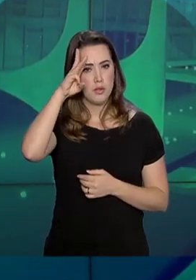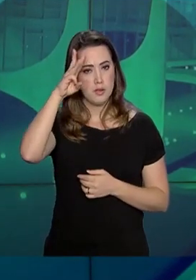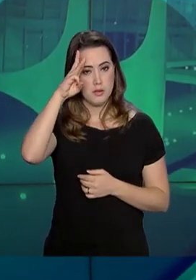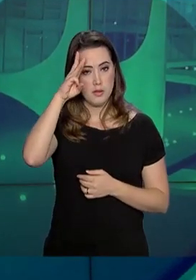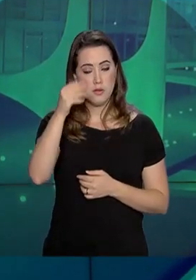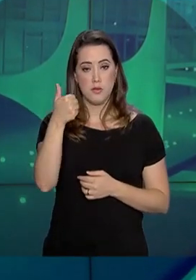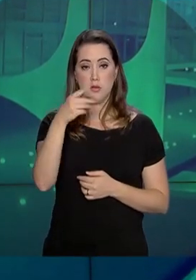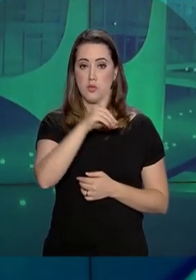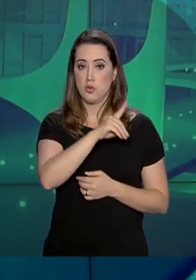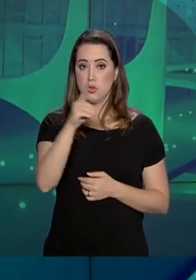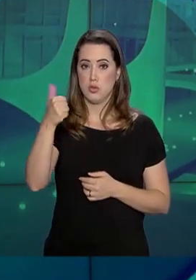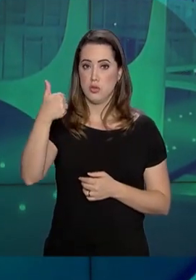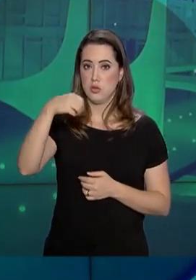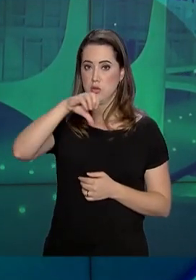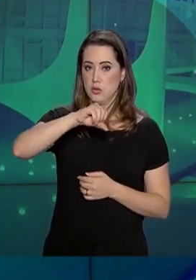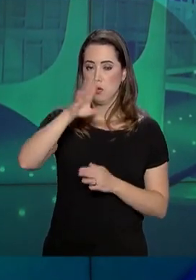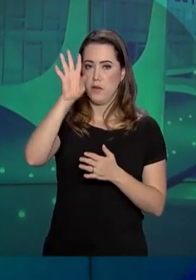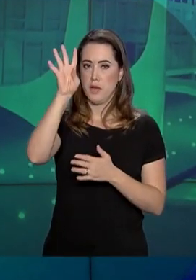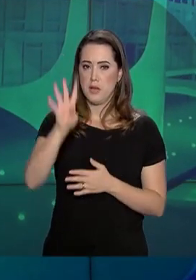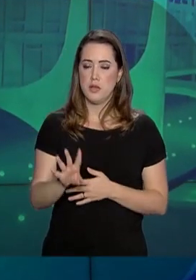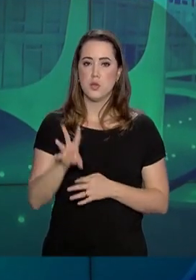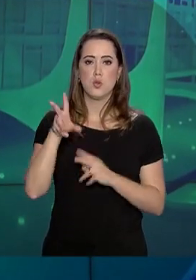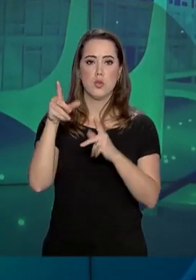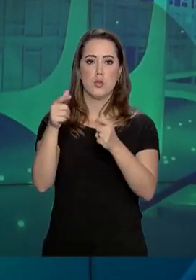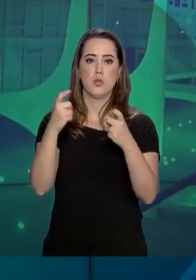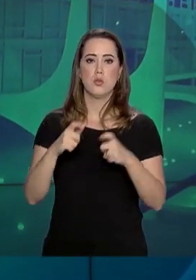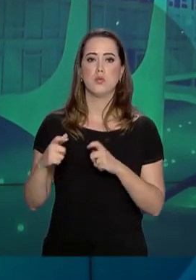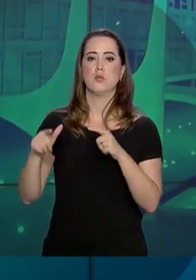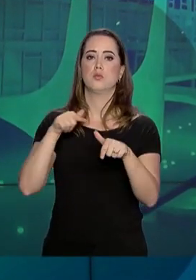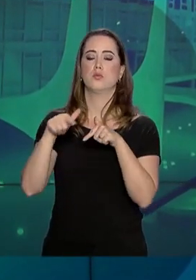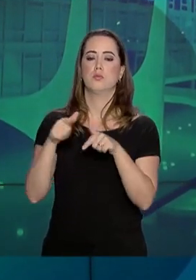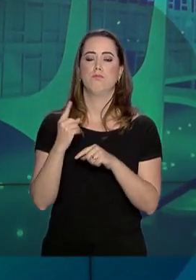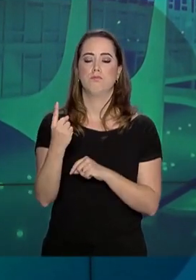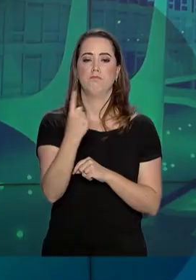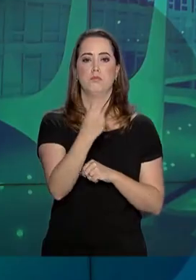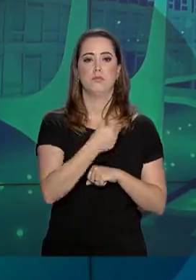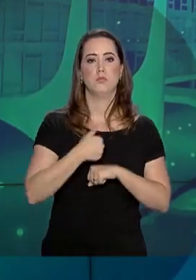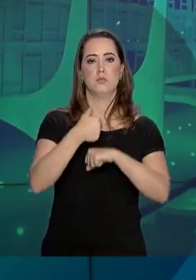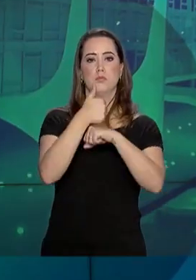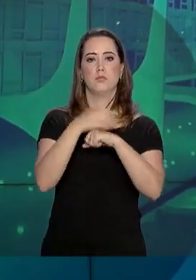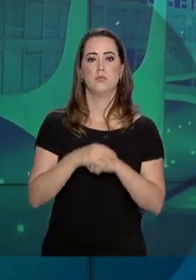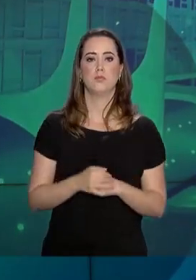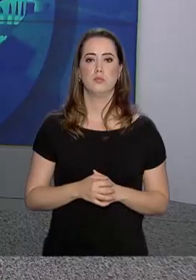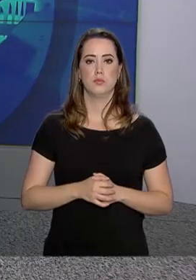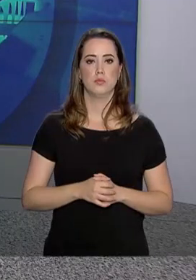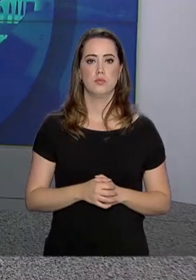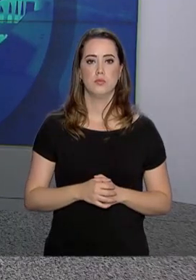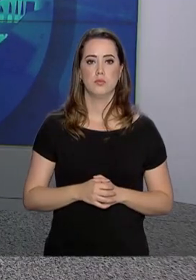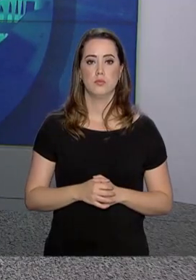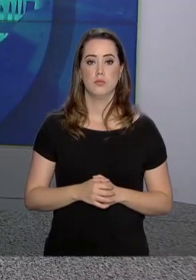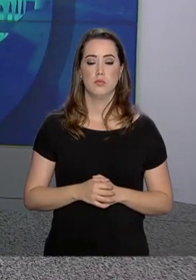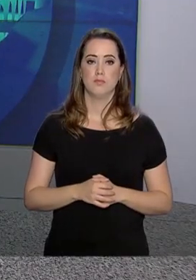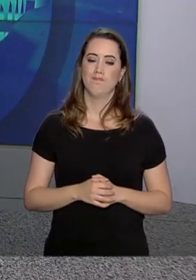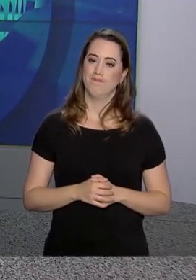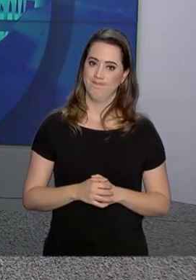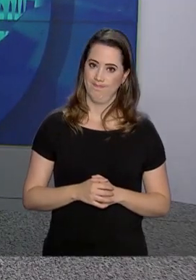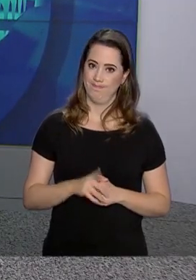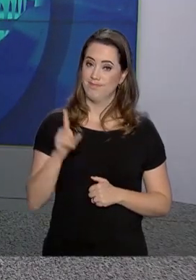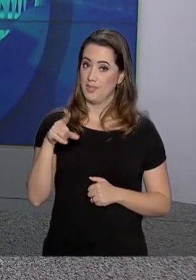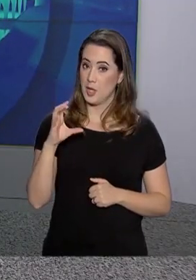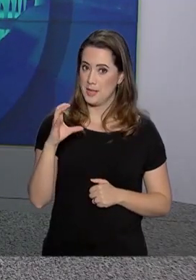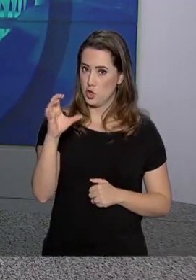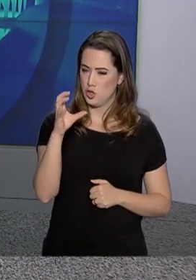-feira, dia 19, sai a lista completa do local de trabalho dos profissionais. Ser um